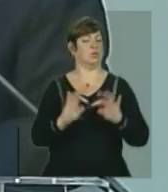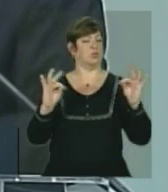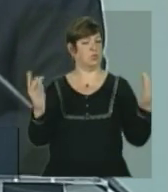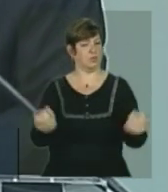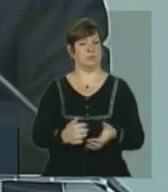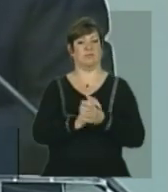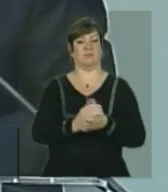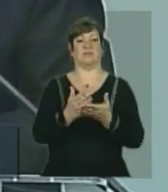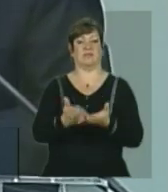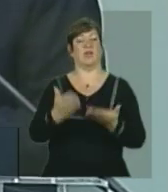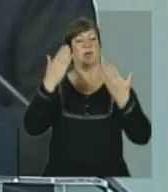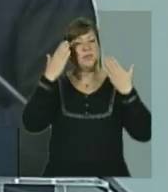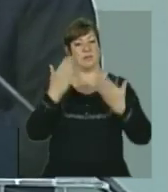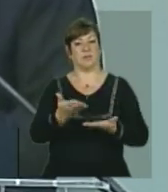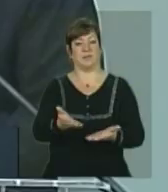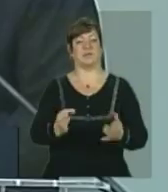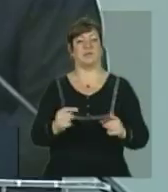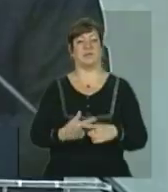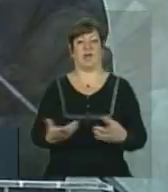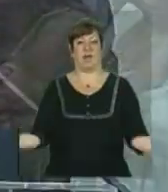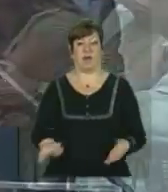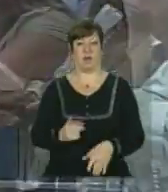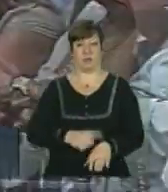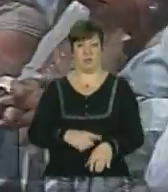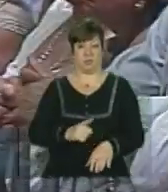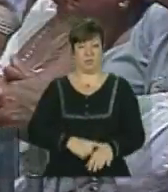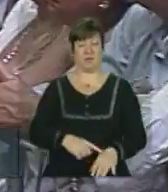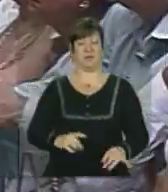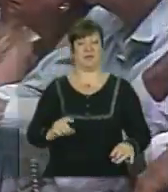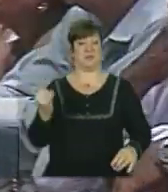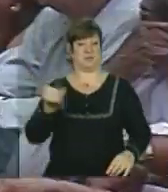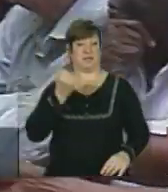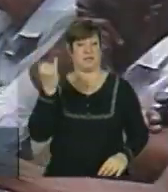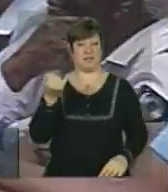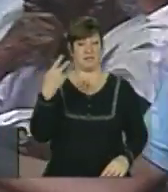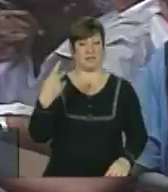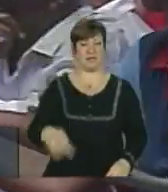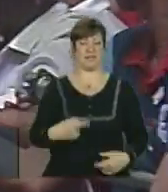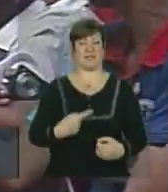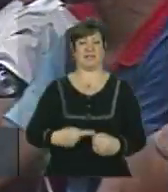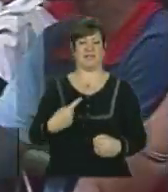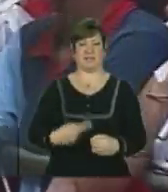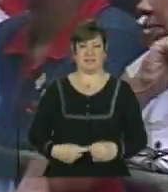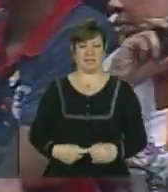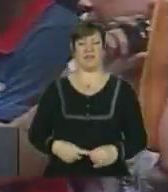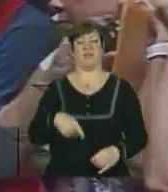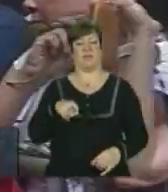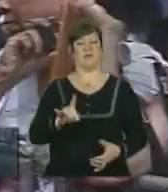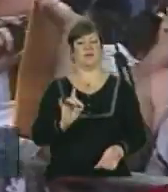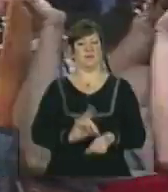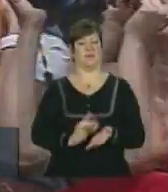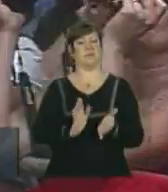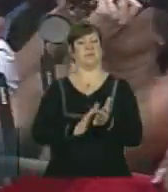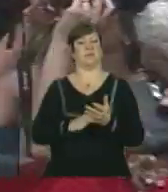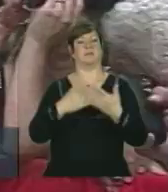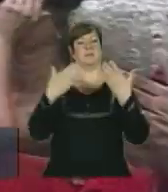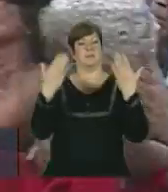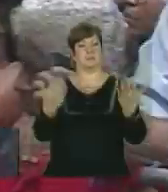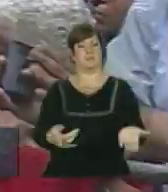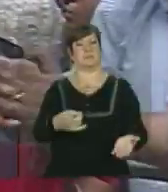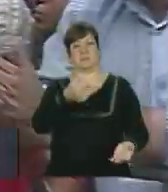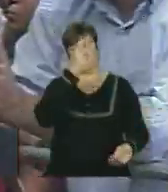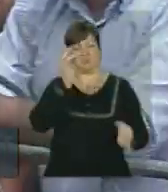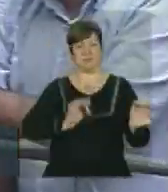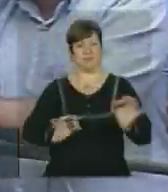pela sua dignidade, um momento delicado da cidade, e você está se comportando com a maior dignidade, você realmente merece uma salva de palmas pela